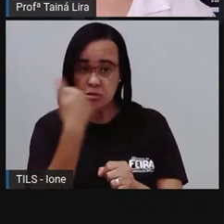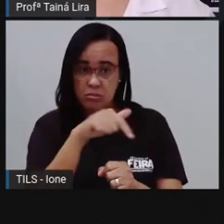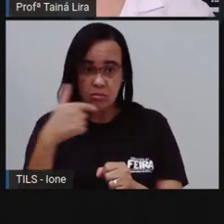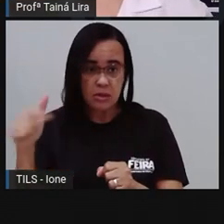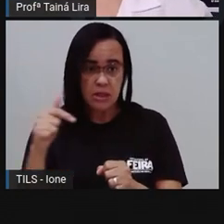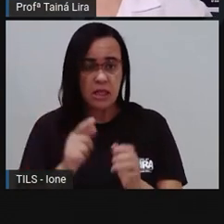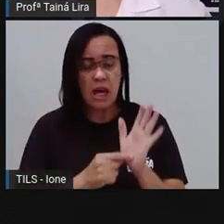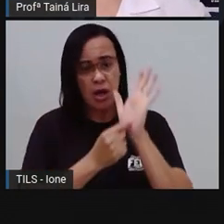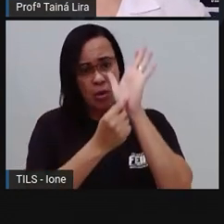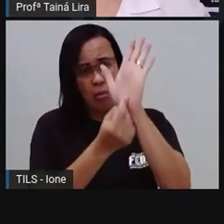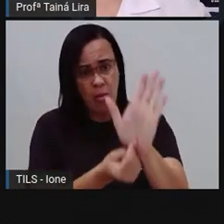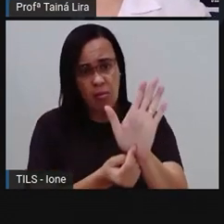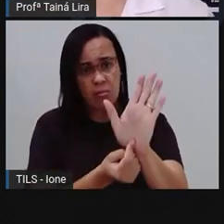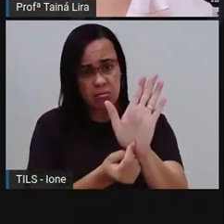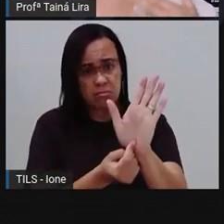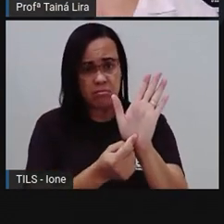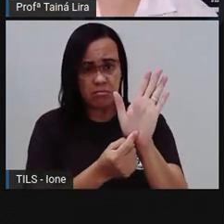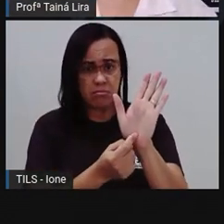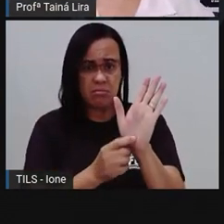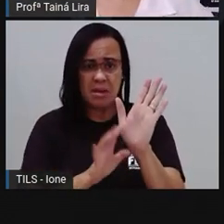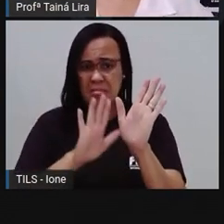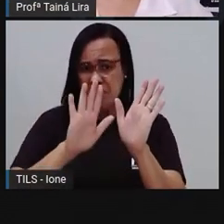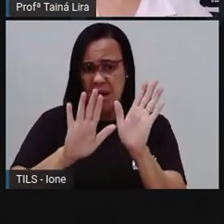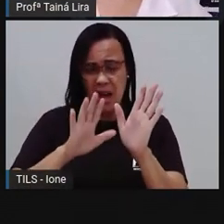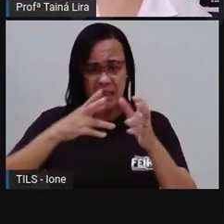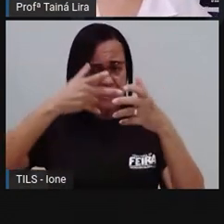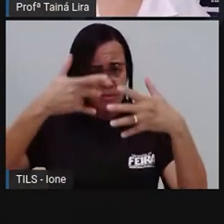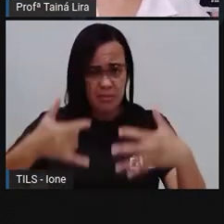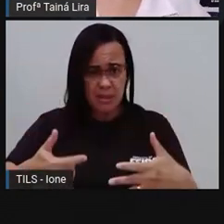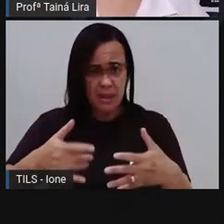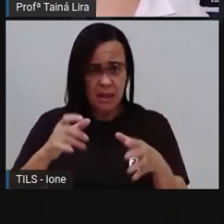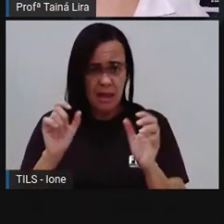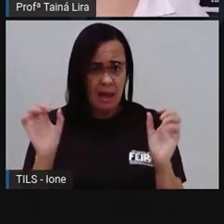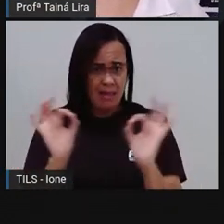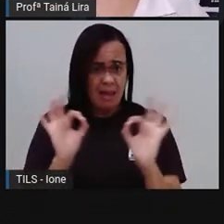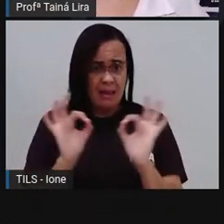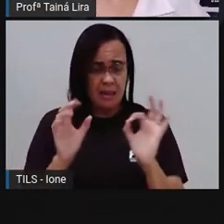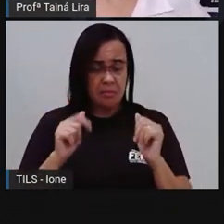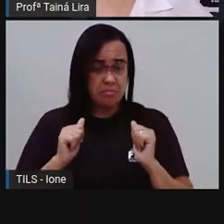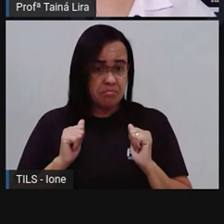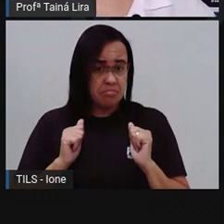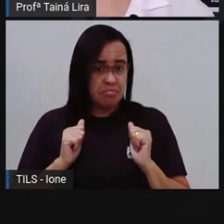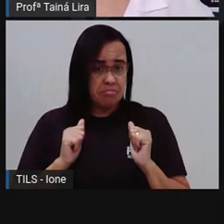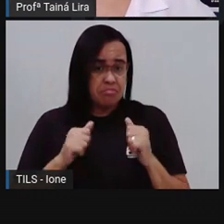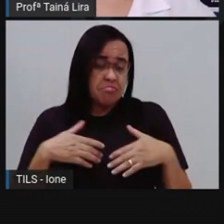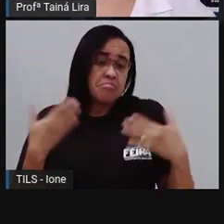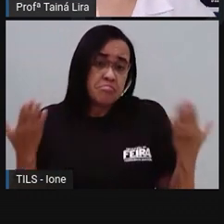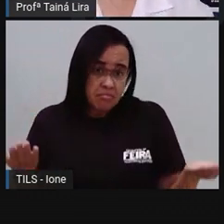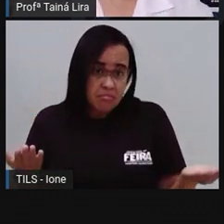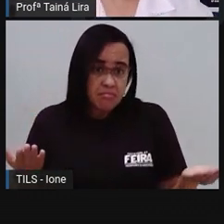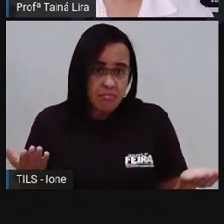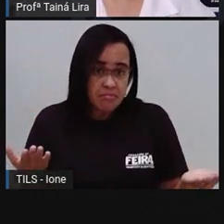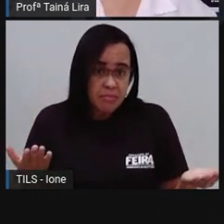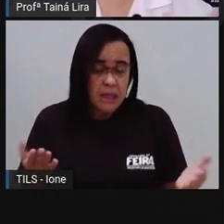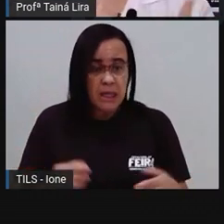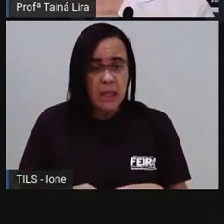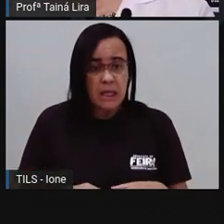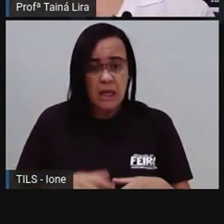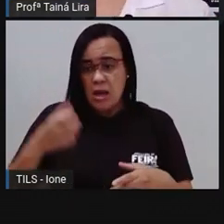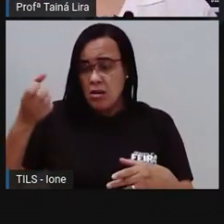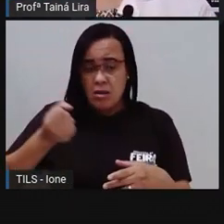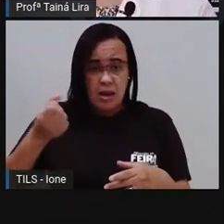apresento os ingredientes e eu não ensino como é que vai fazer esse brigadeiro, né? Eu não digo, o eu vou fazer aqui com esse leite